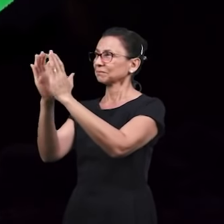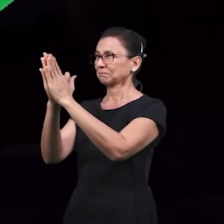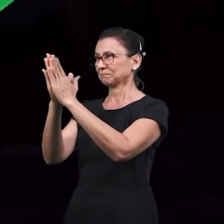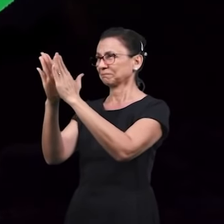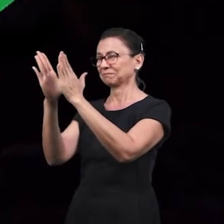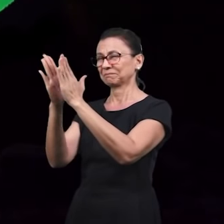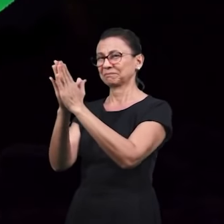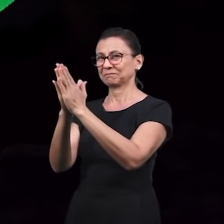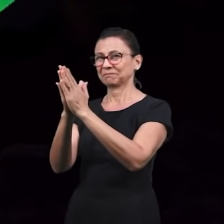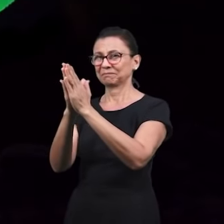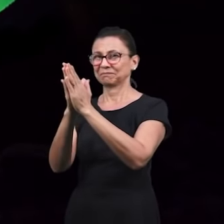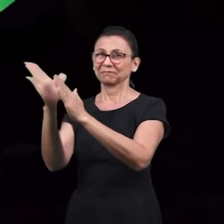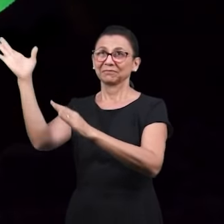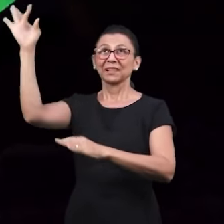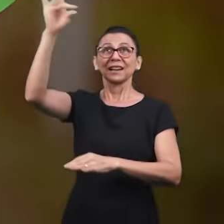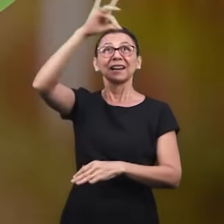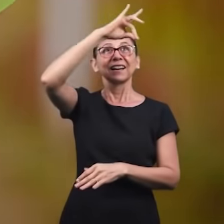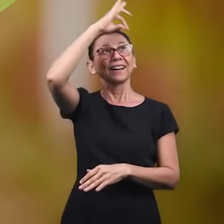Amém.